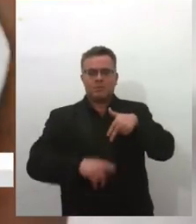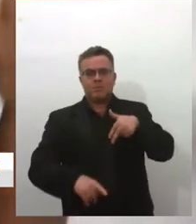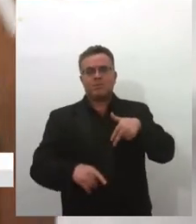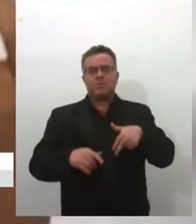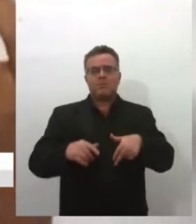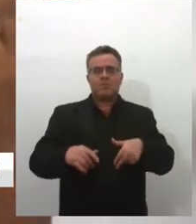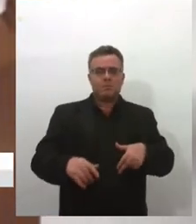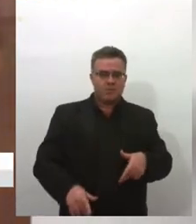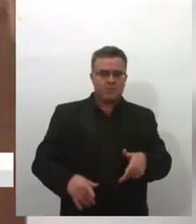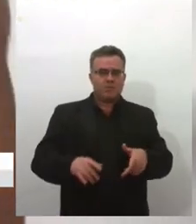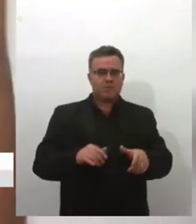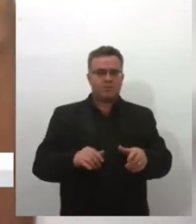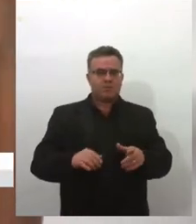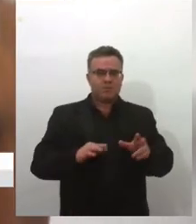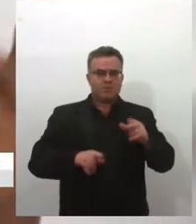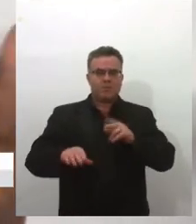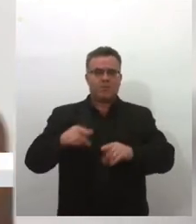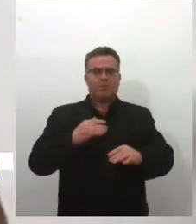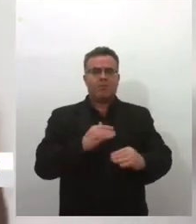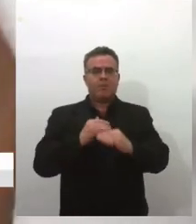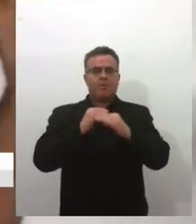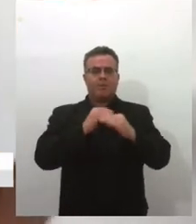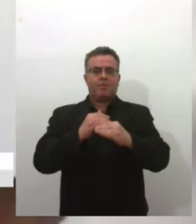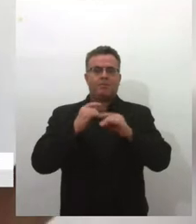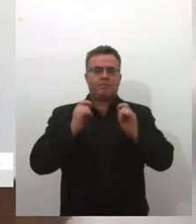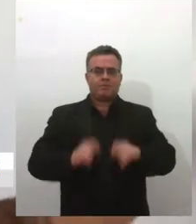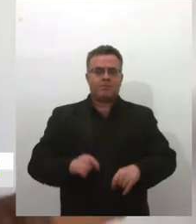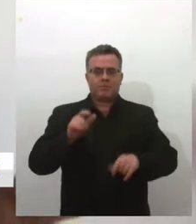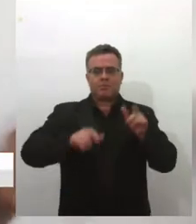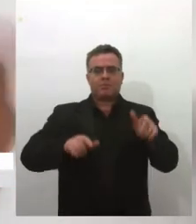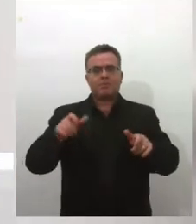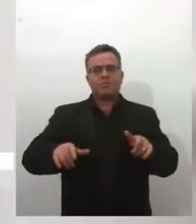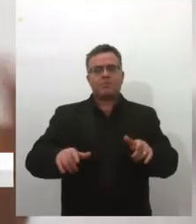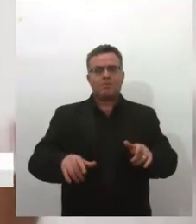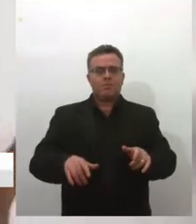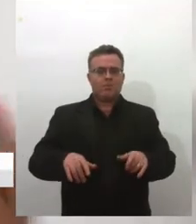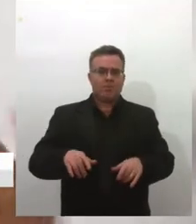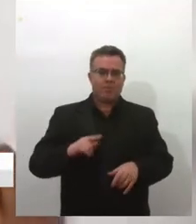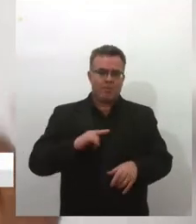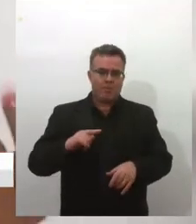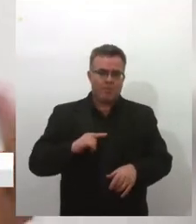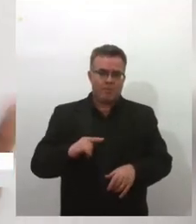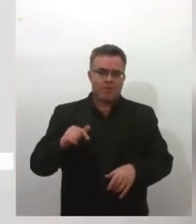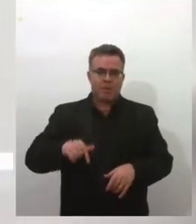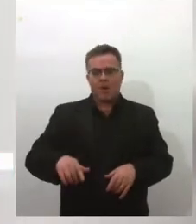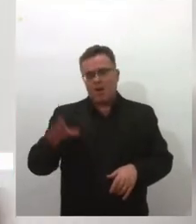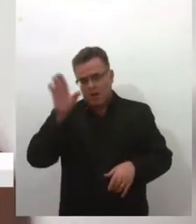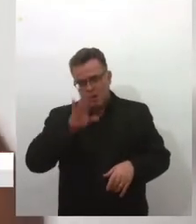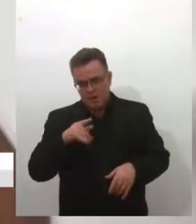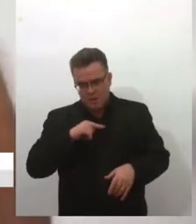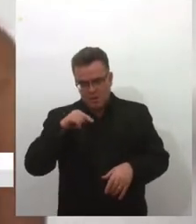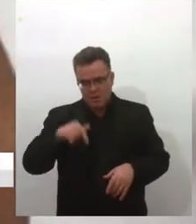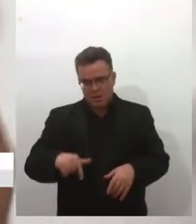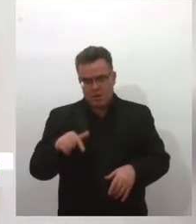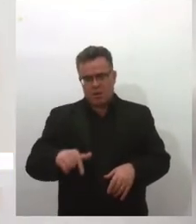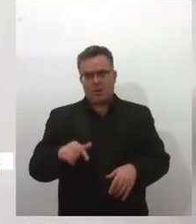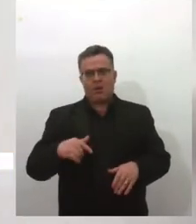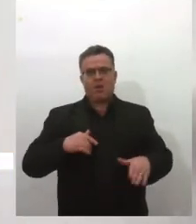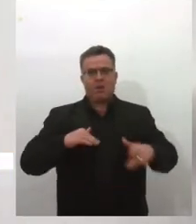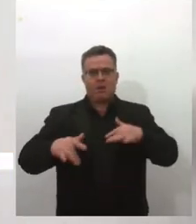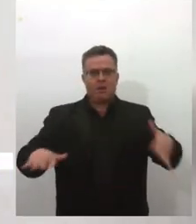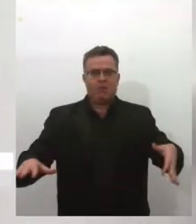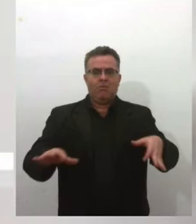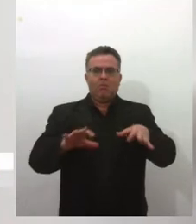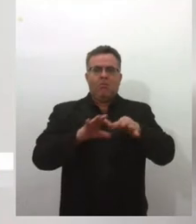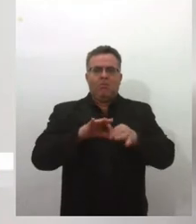juntamente com a UIN, que é um homem núcleo, todo o país tem a UIN. Hoje, temos a UIN Brasil. Sim. Que é esse momento de juntar essas